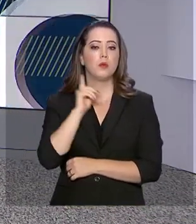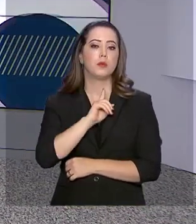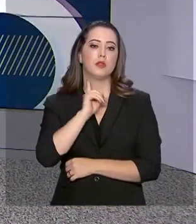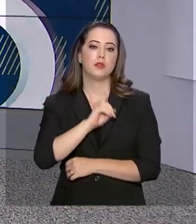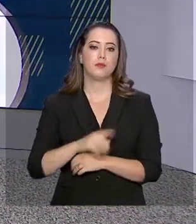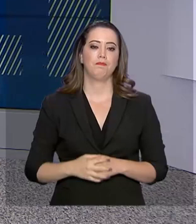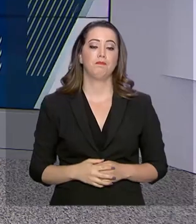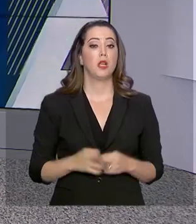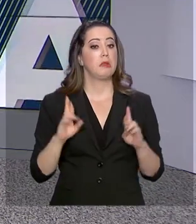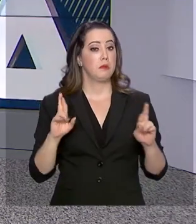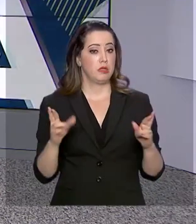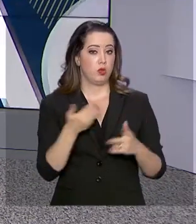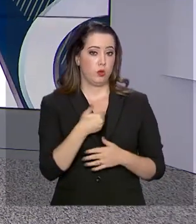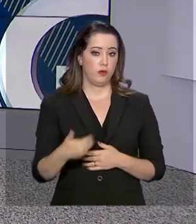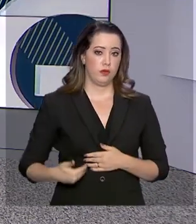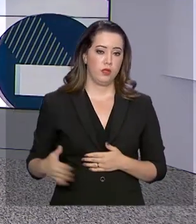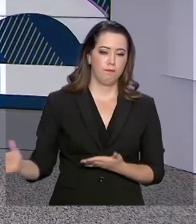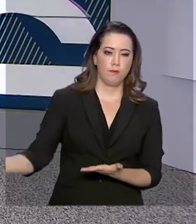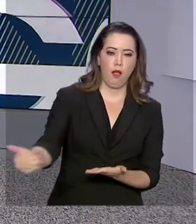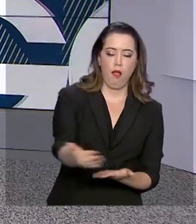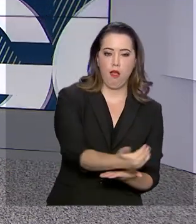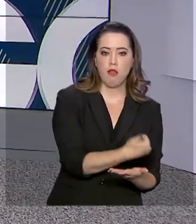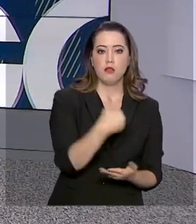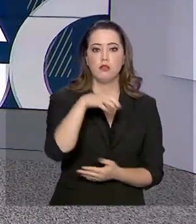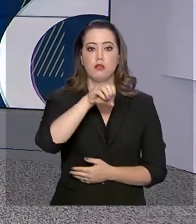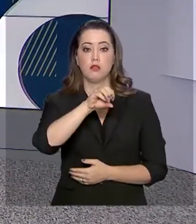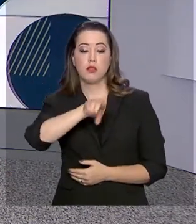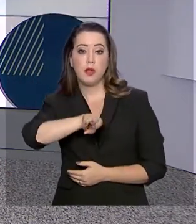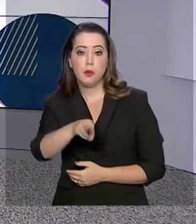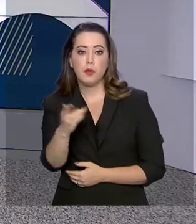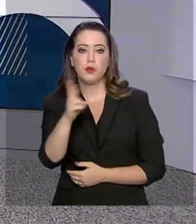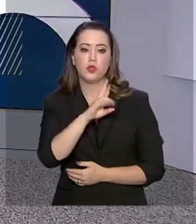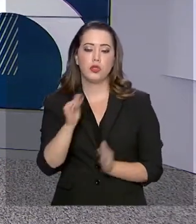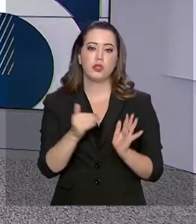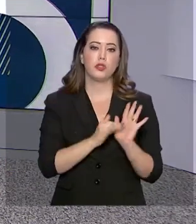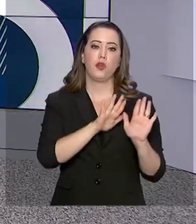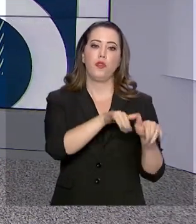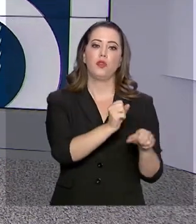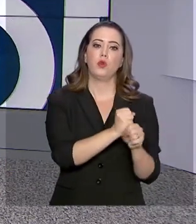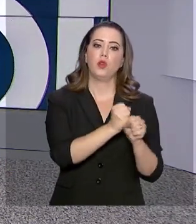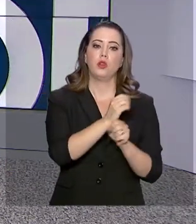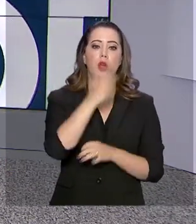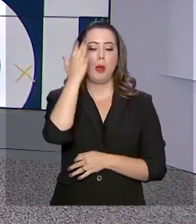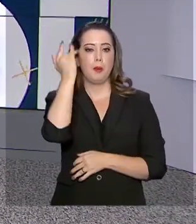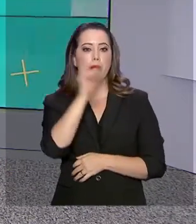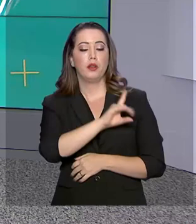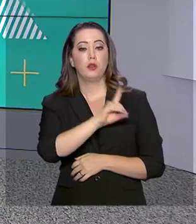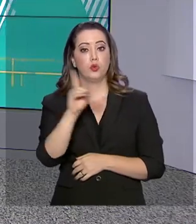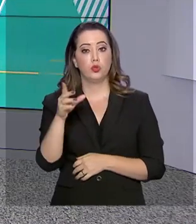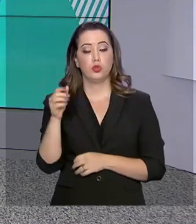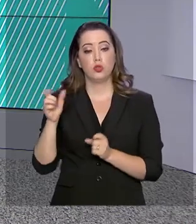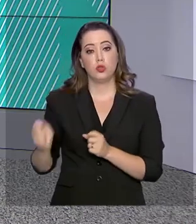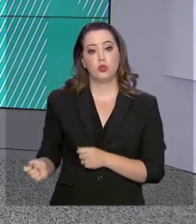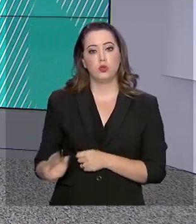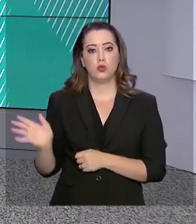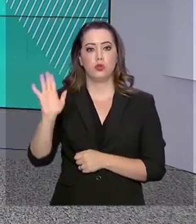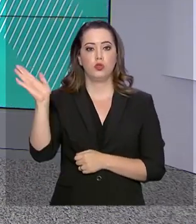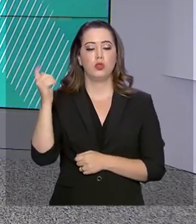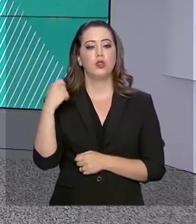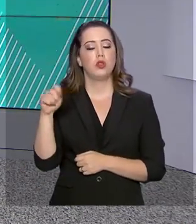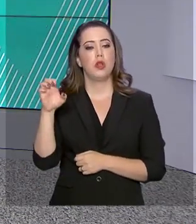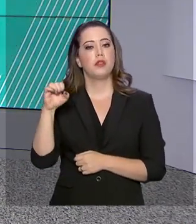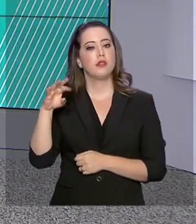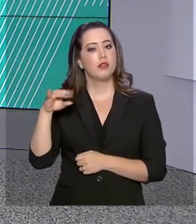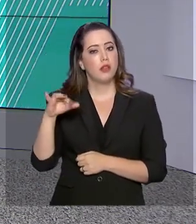Minas Gerais. A expectativa do governo é arrecadar 100 milhões de reais até o final do ano. Amanhã, o leilão será na cidade gaúcha